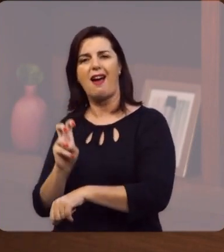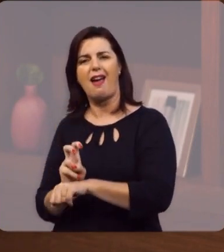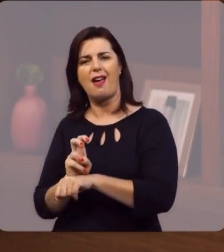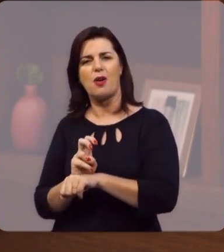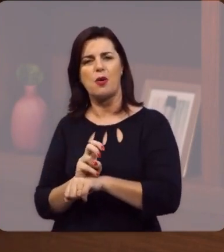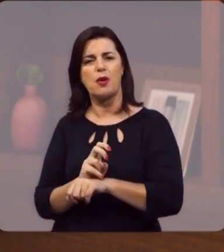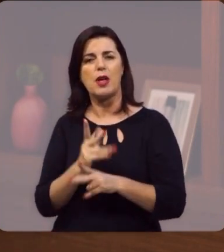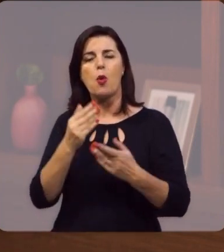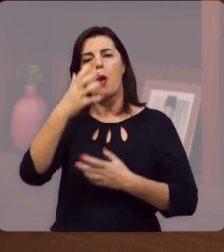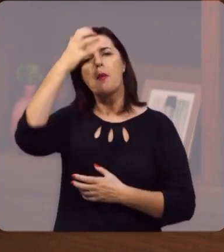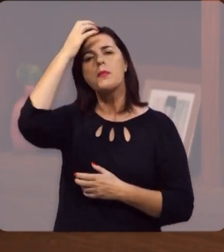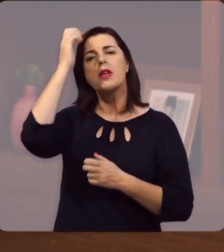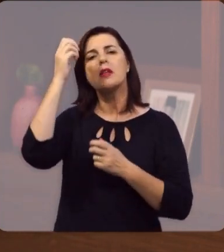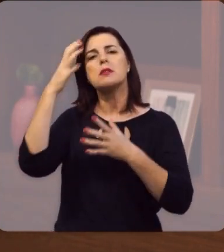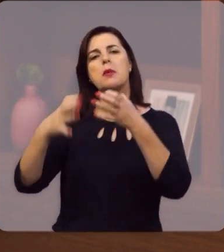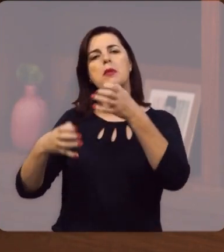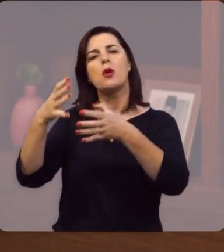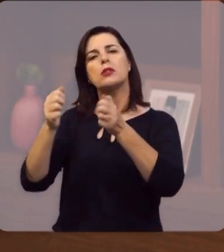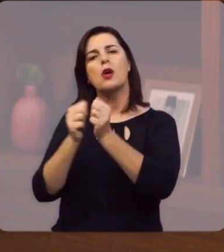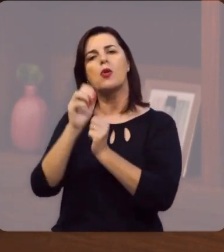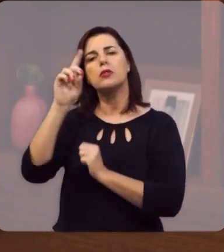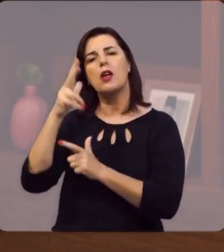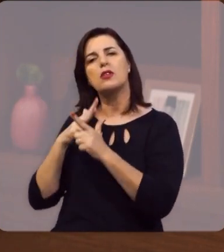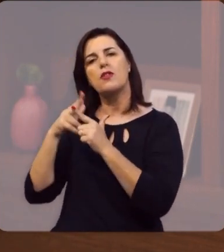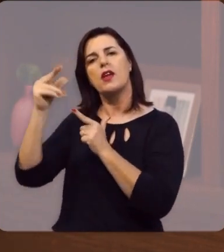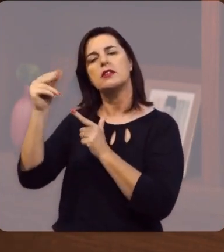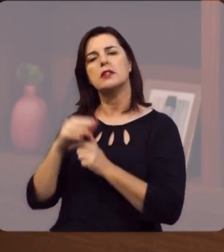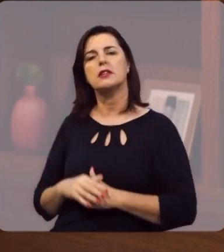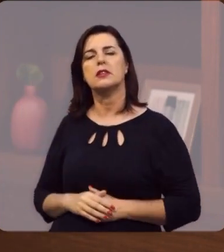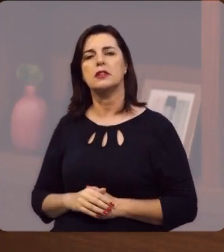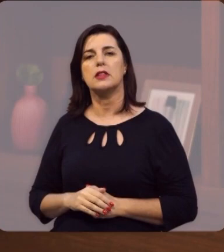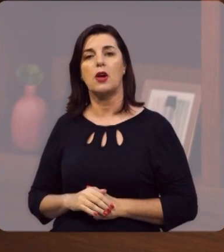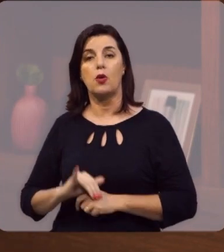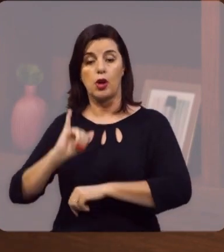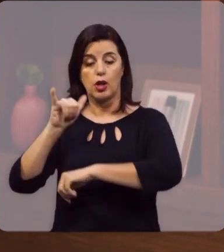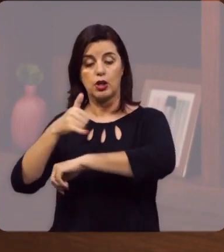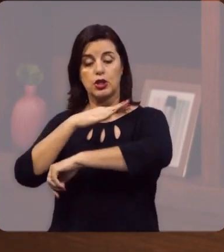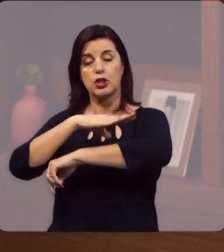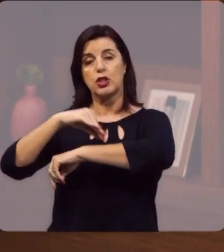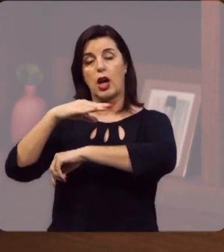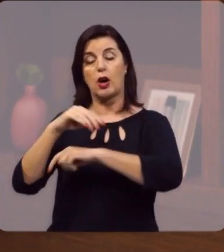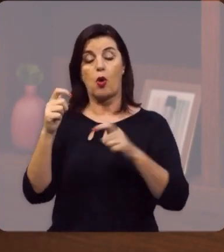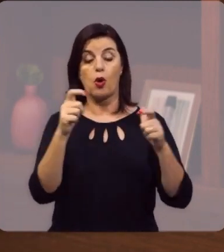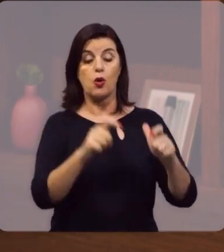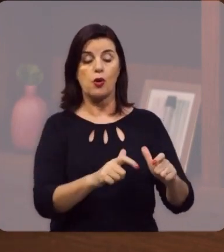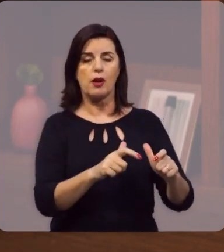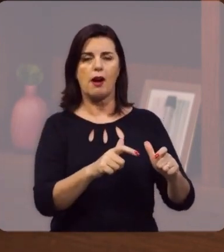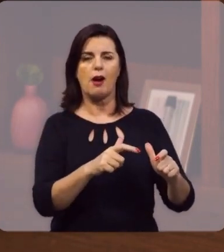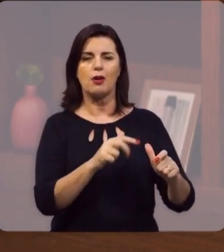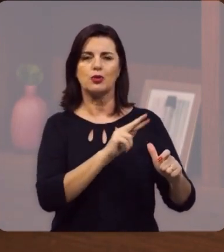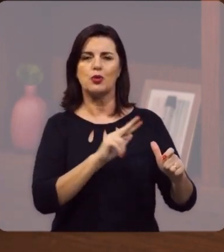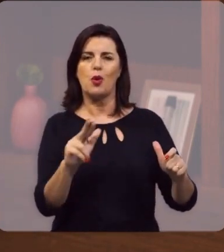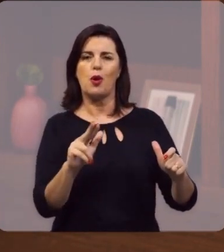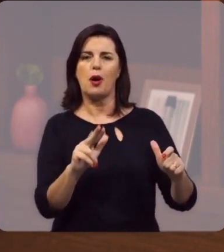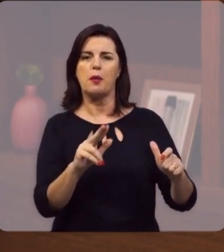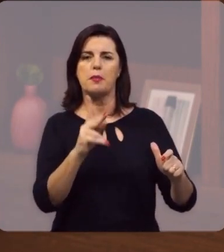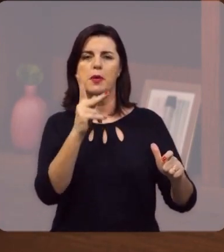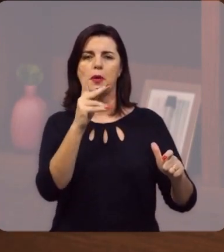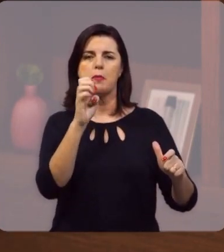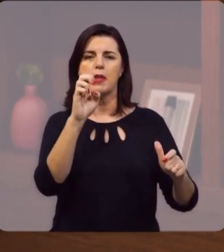porque como um príncipe lutaste com Deus e prevaleceste. E diz a Bíblia que Jacó bota o nome naquele local de